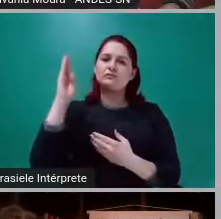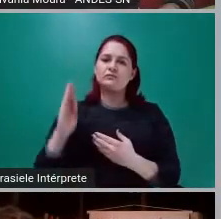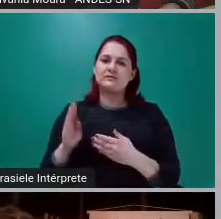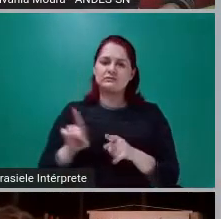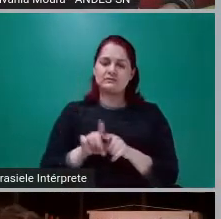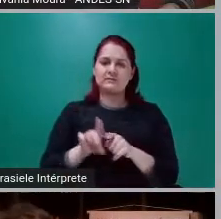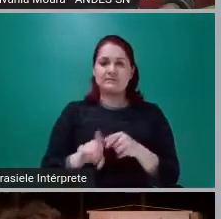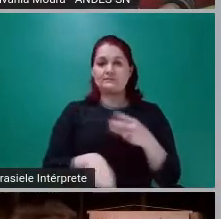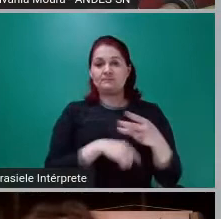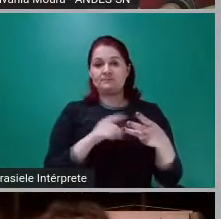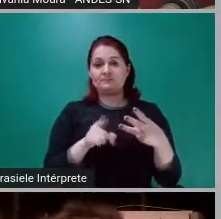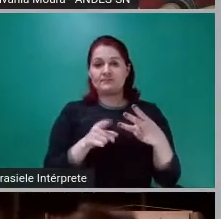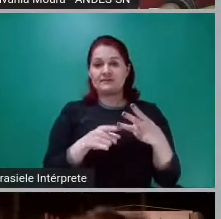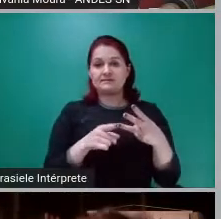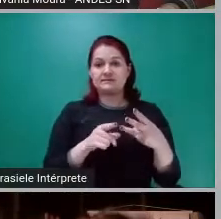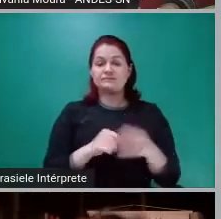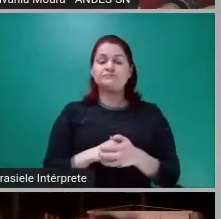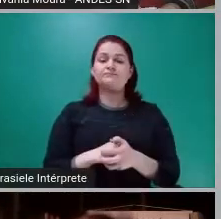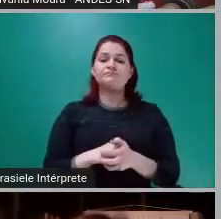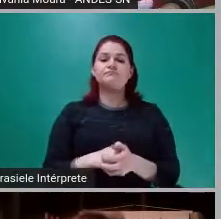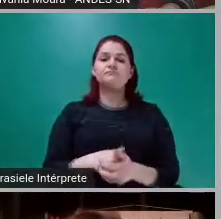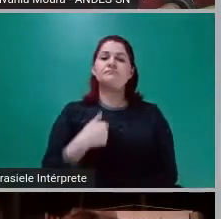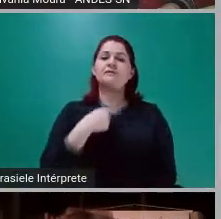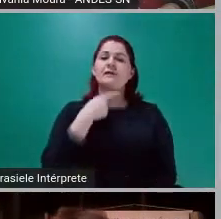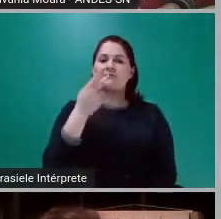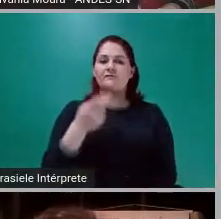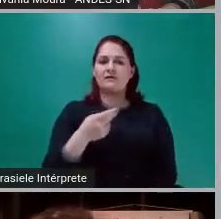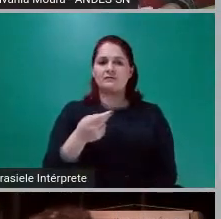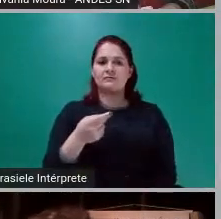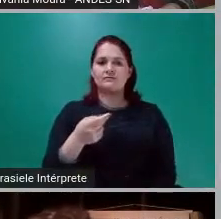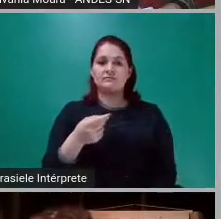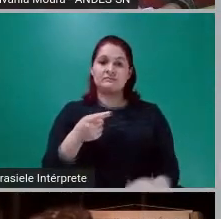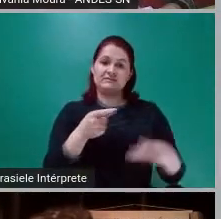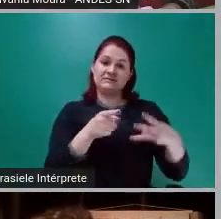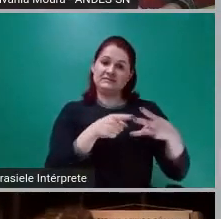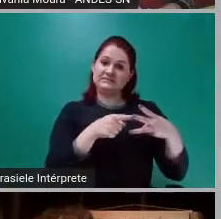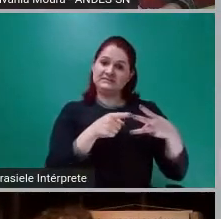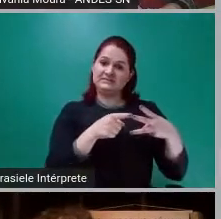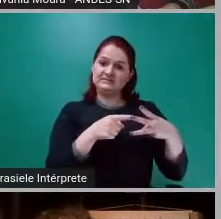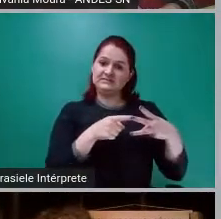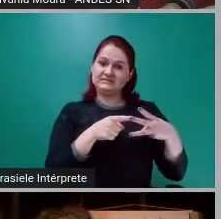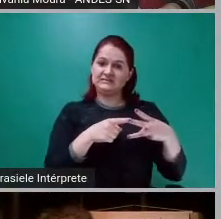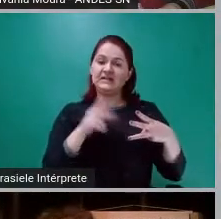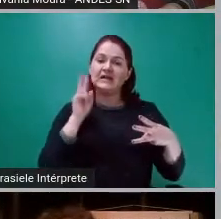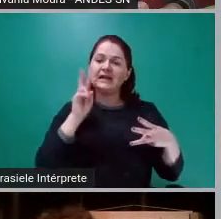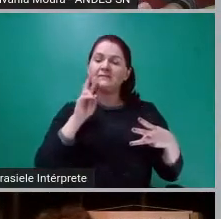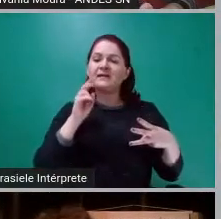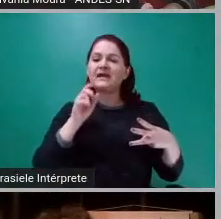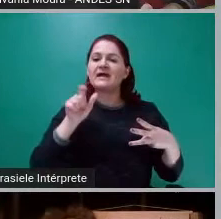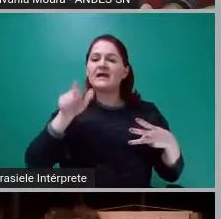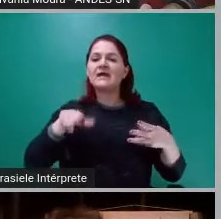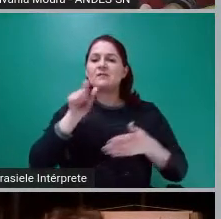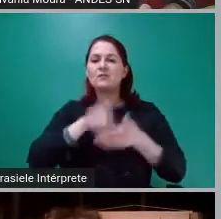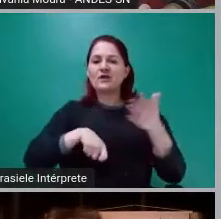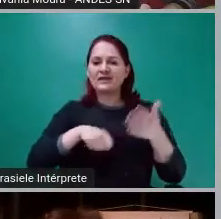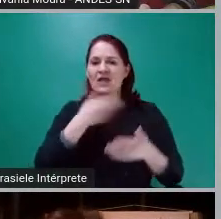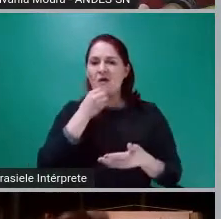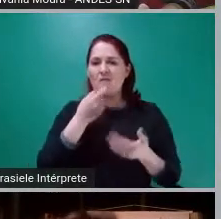terceiro, eu ao falar essa segunda, eu lembrei de um poeta, o Cazuza.